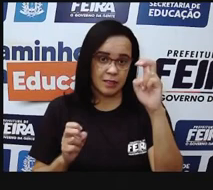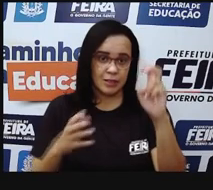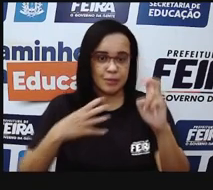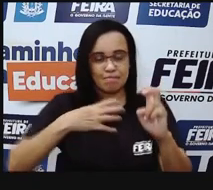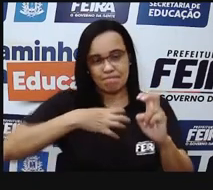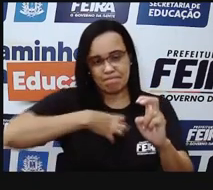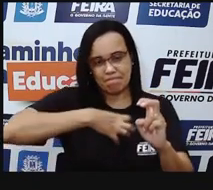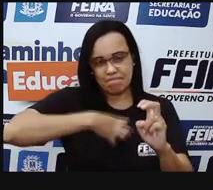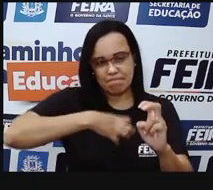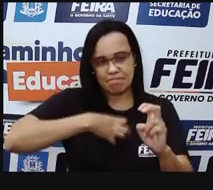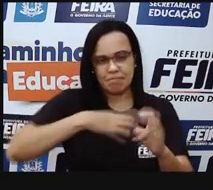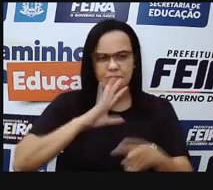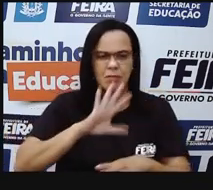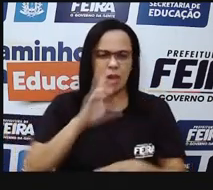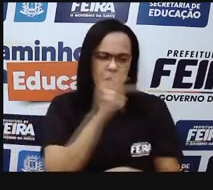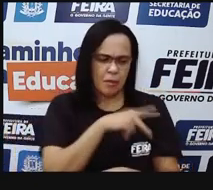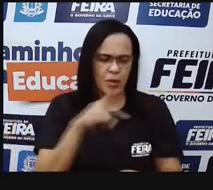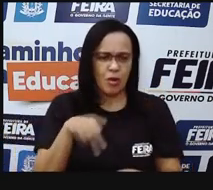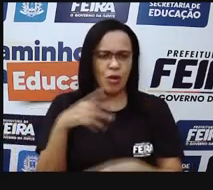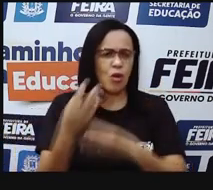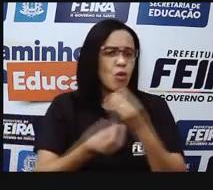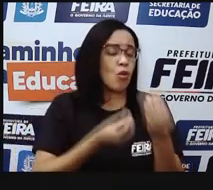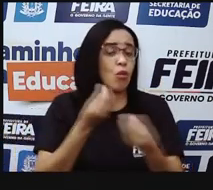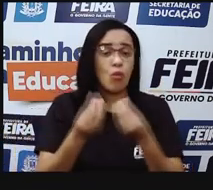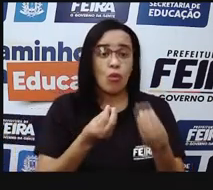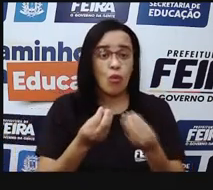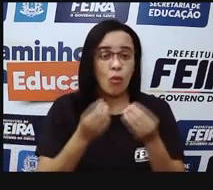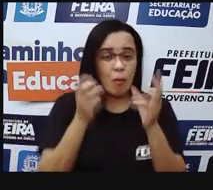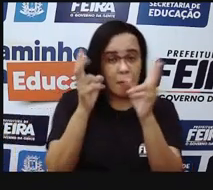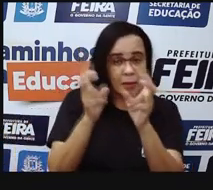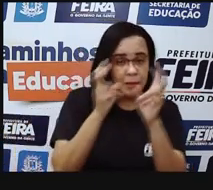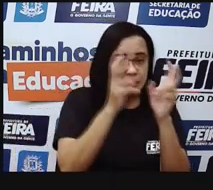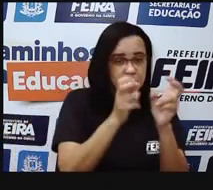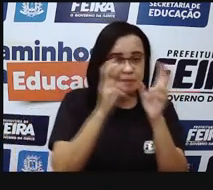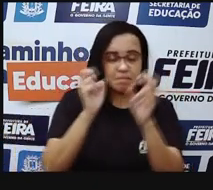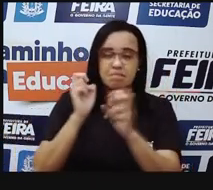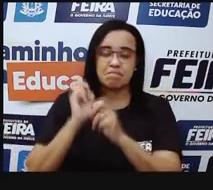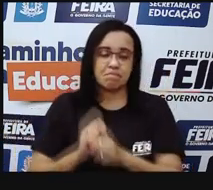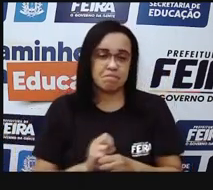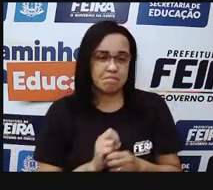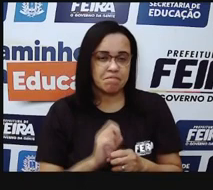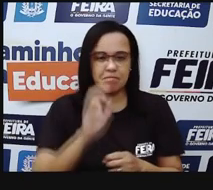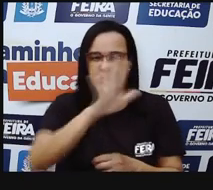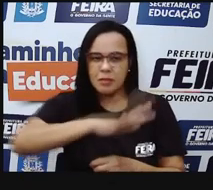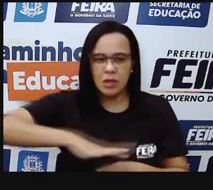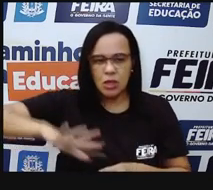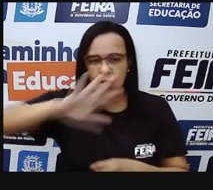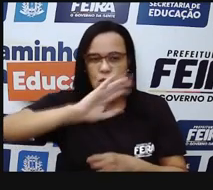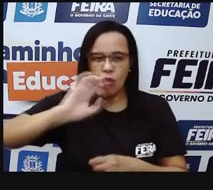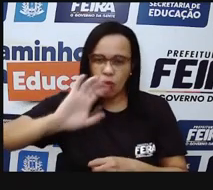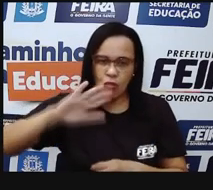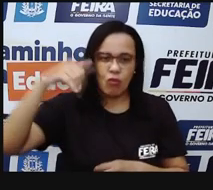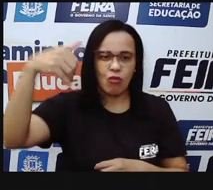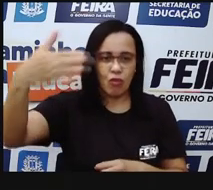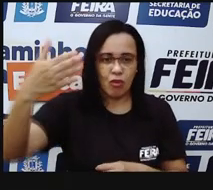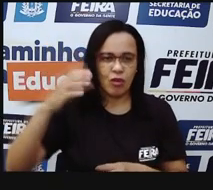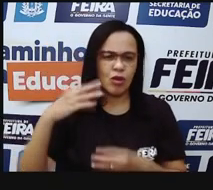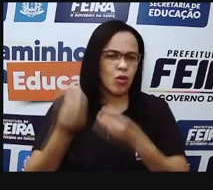E aí, Pró, como é que nós conseguimos perceber o mundo externo graças aos nossos